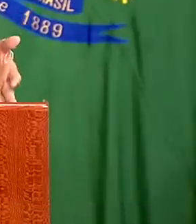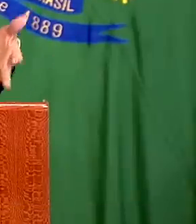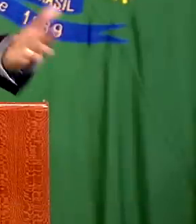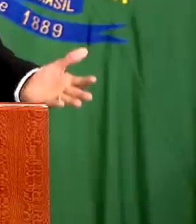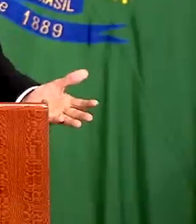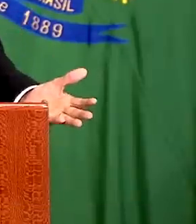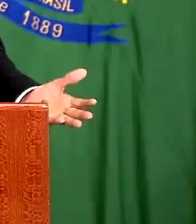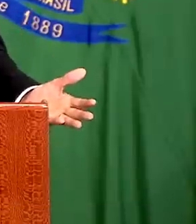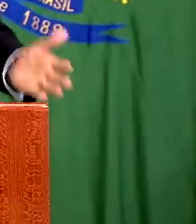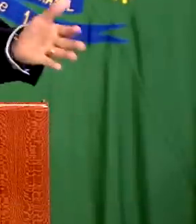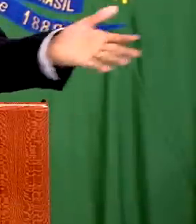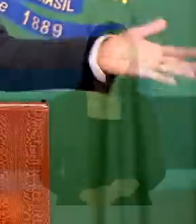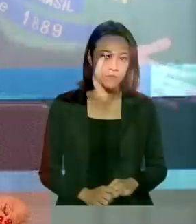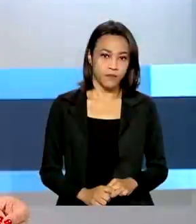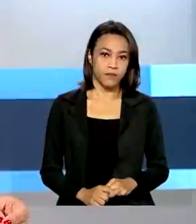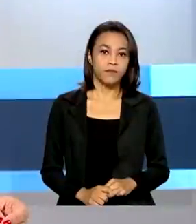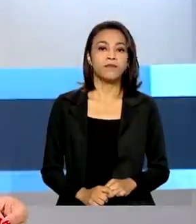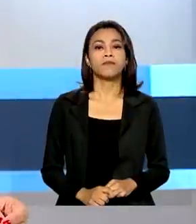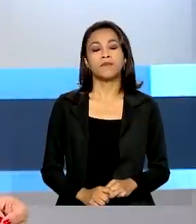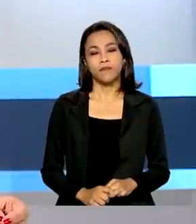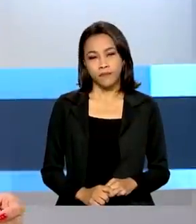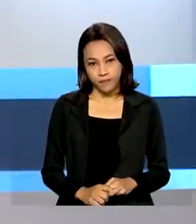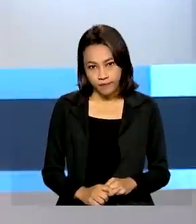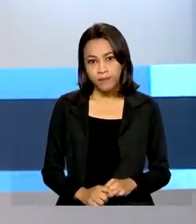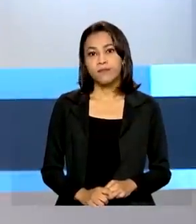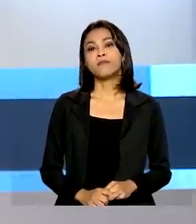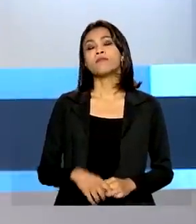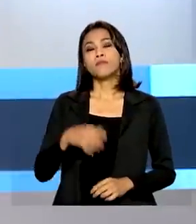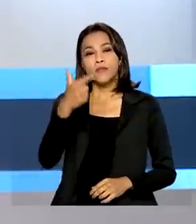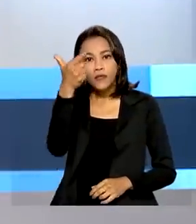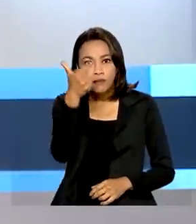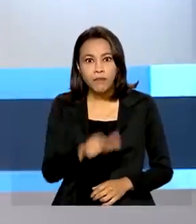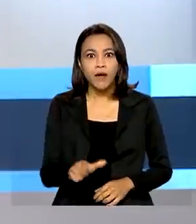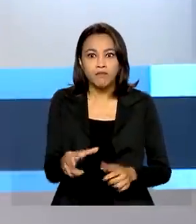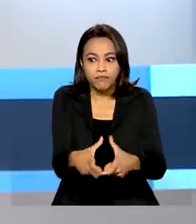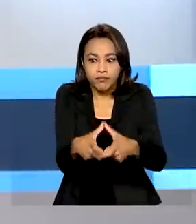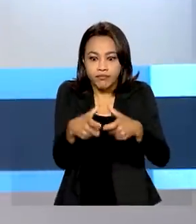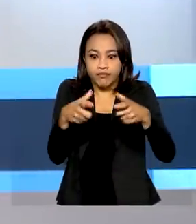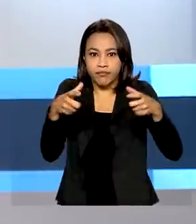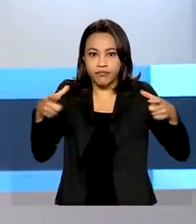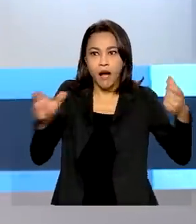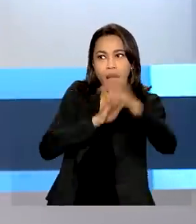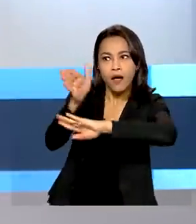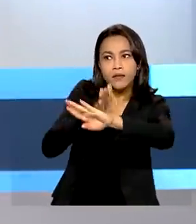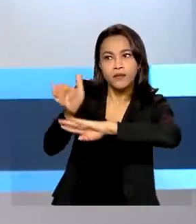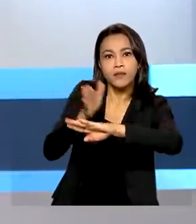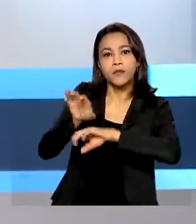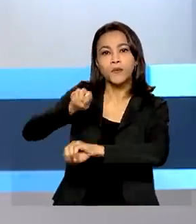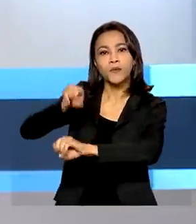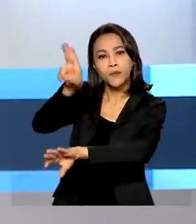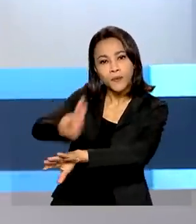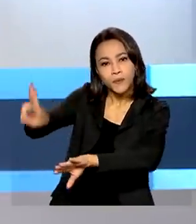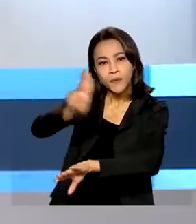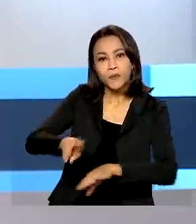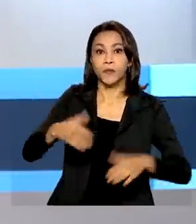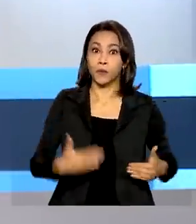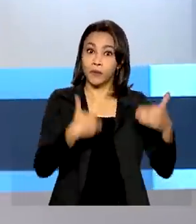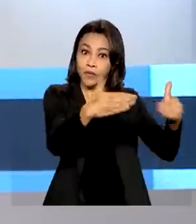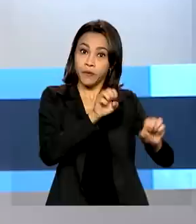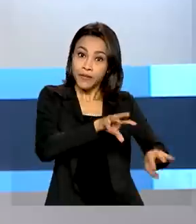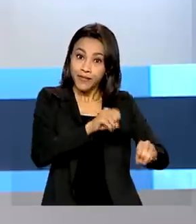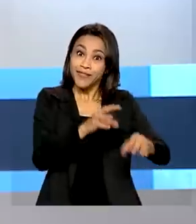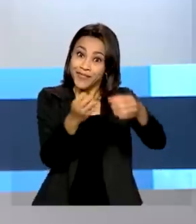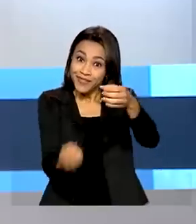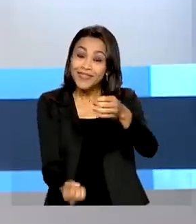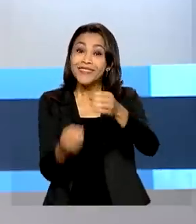matemática para aquela série. E para ampliar o acesso ao ensino superior, o Ministério da Educação lançou o Reúne